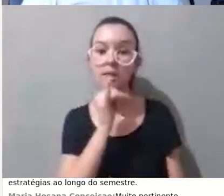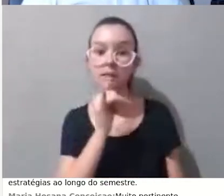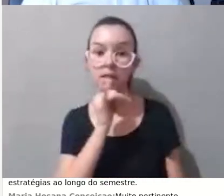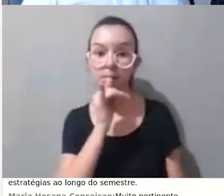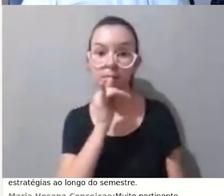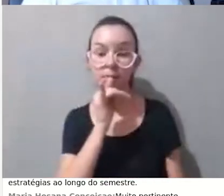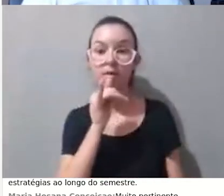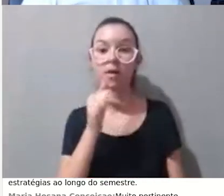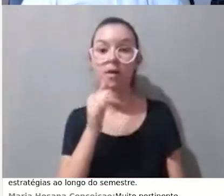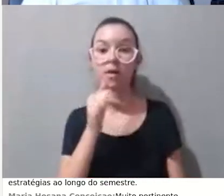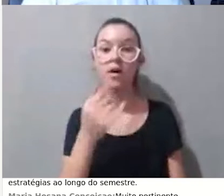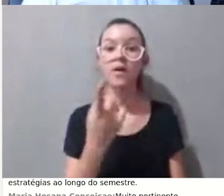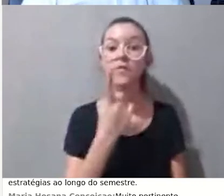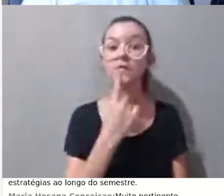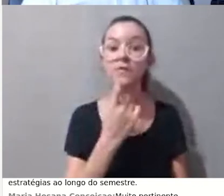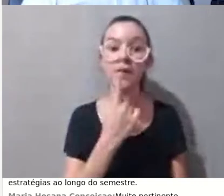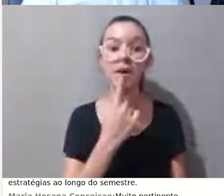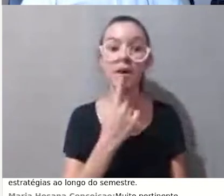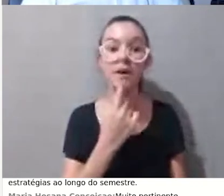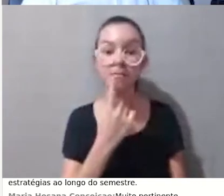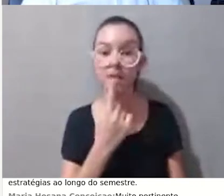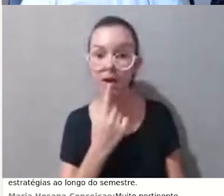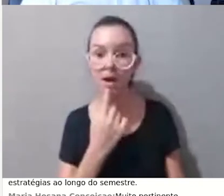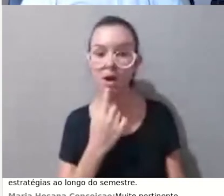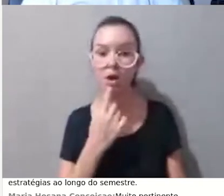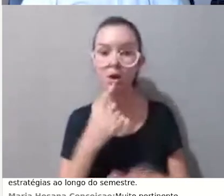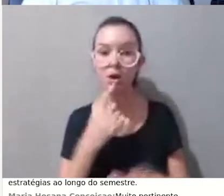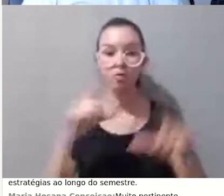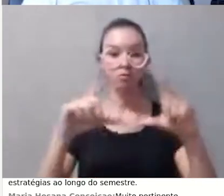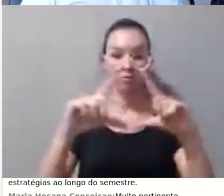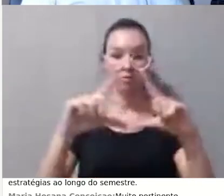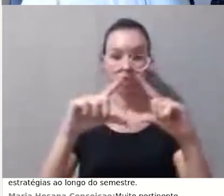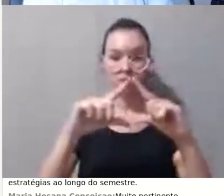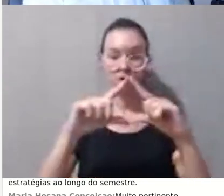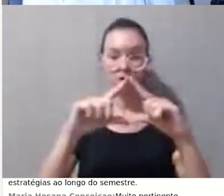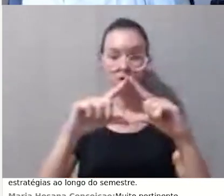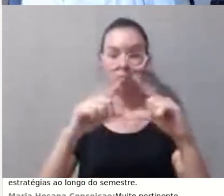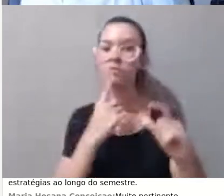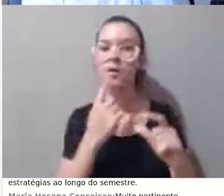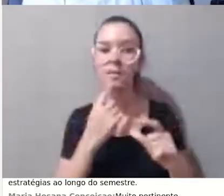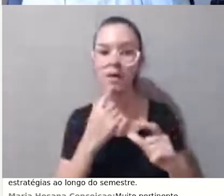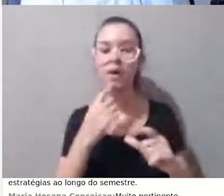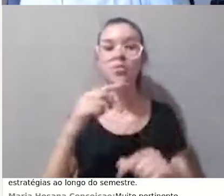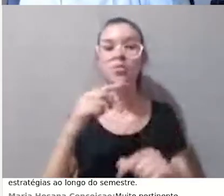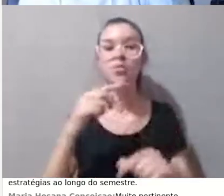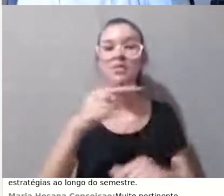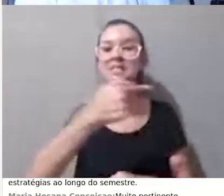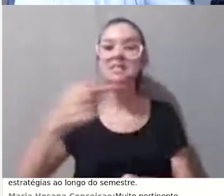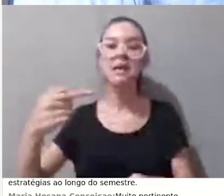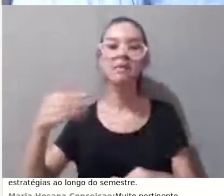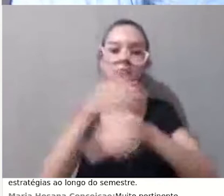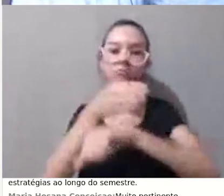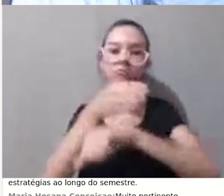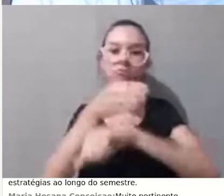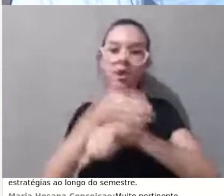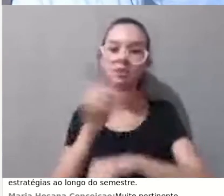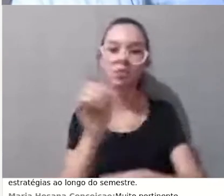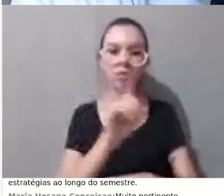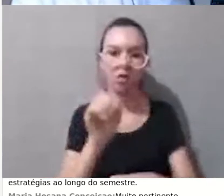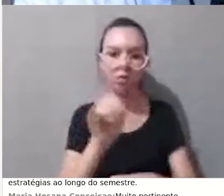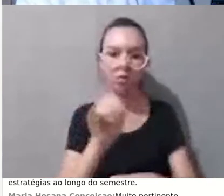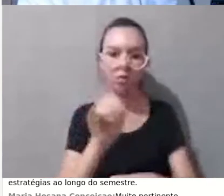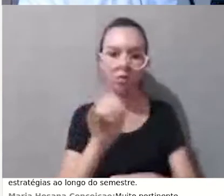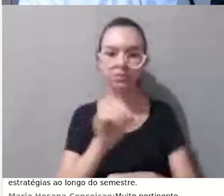acessou nenhum módulo na última semana, agora se você tiver dúvida basta parar o mouse em cima do triângulo